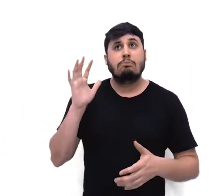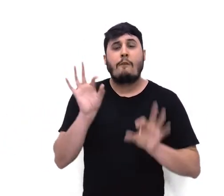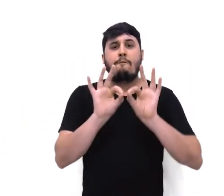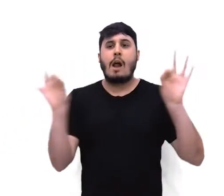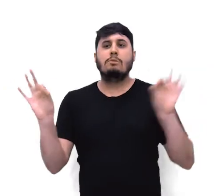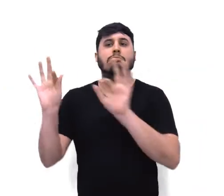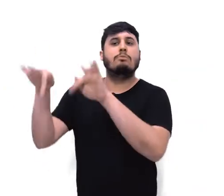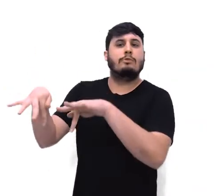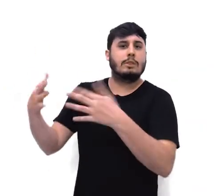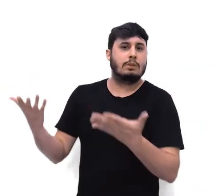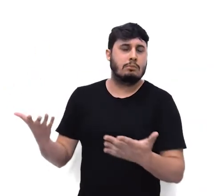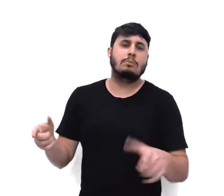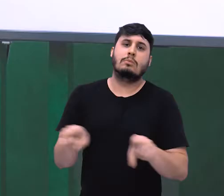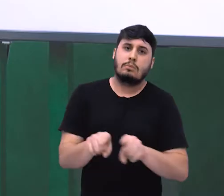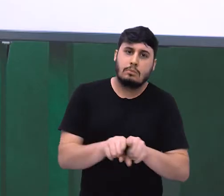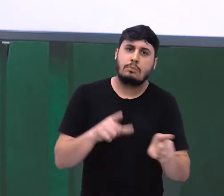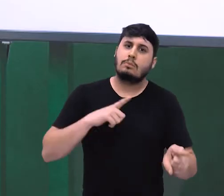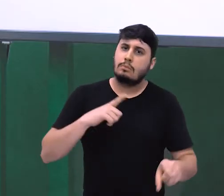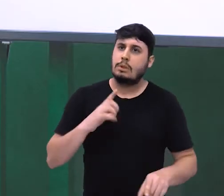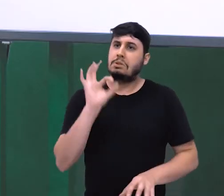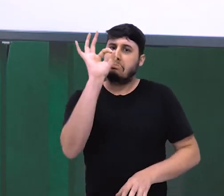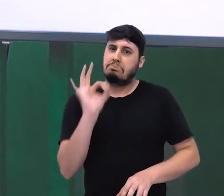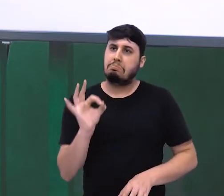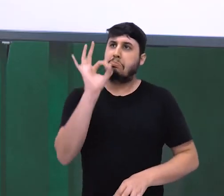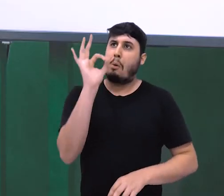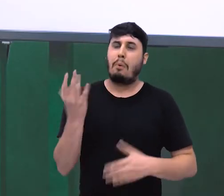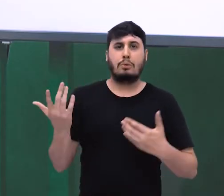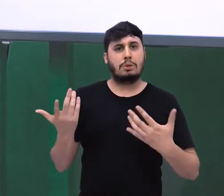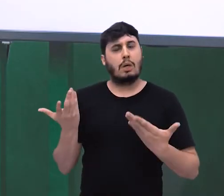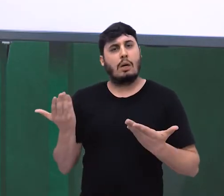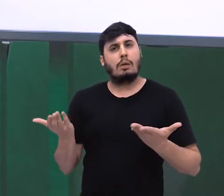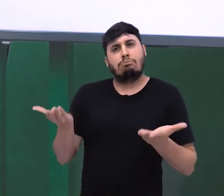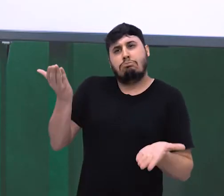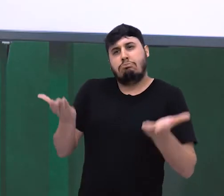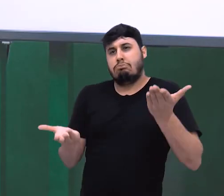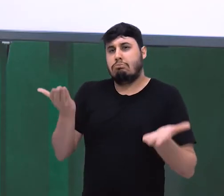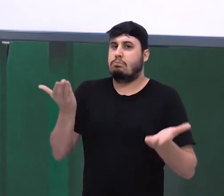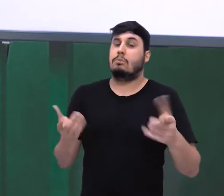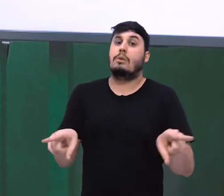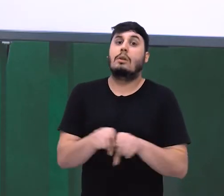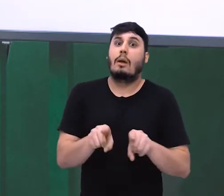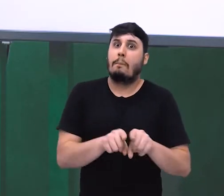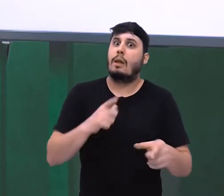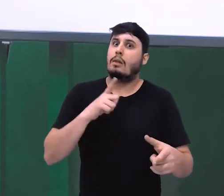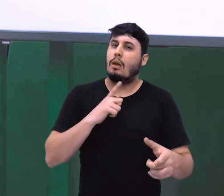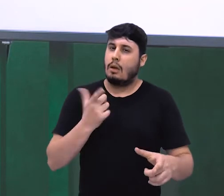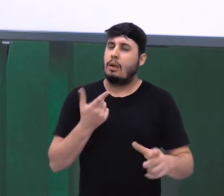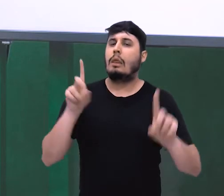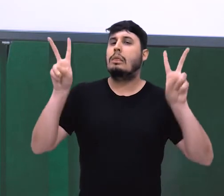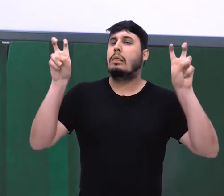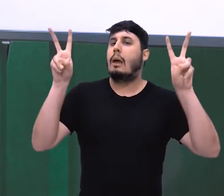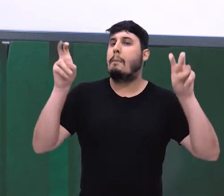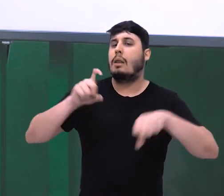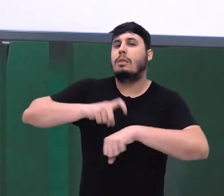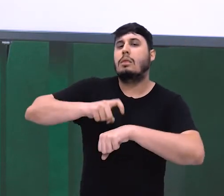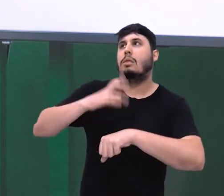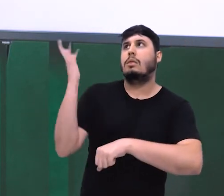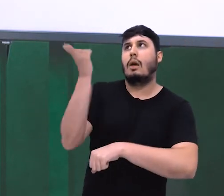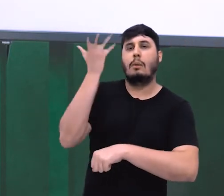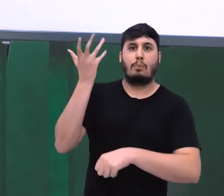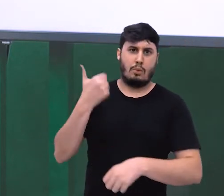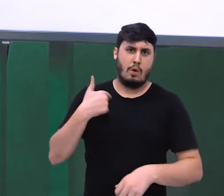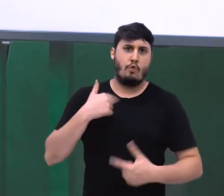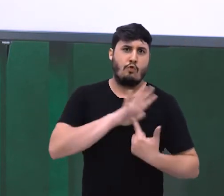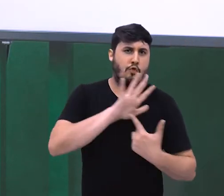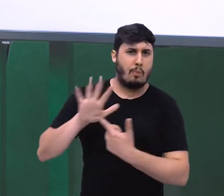Podem indicar proporção, são as proporcionais. E, por último, as temporais, que indicam tempo. Eu vou mostrar